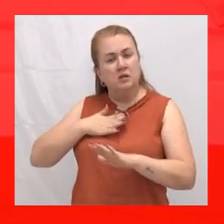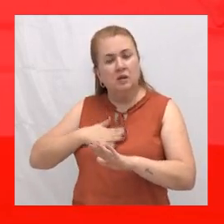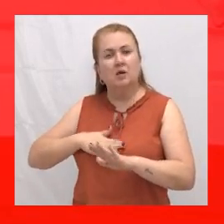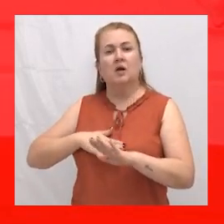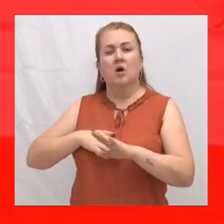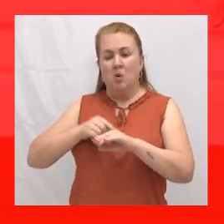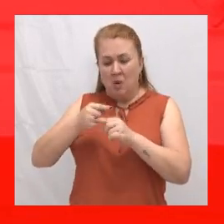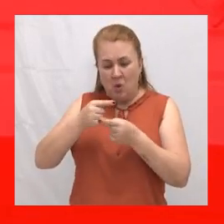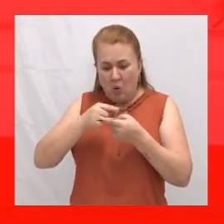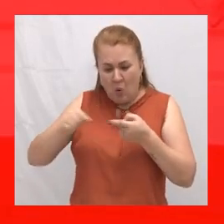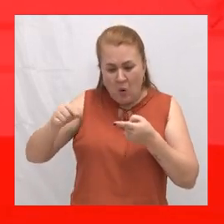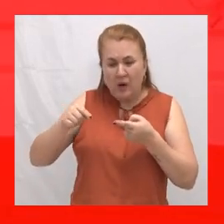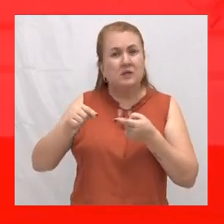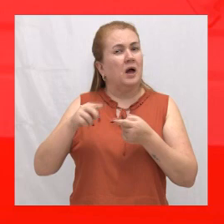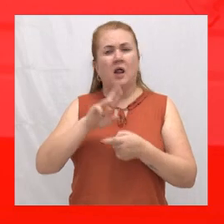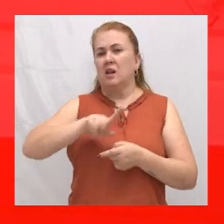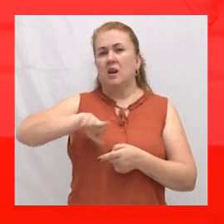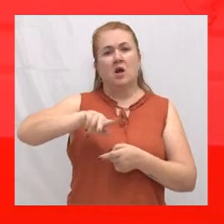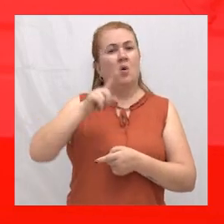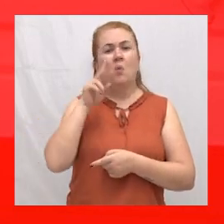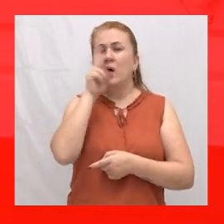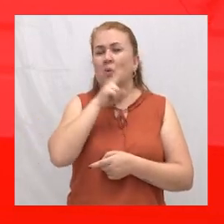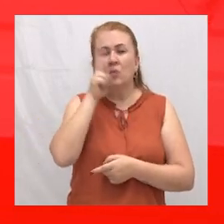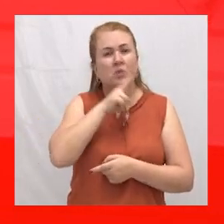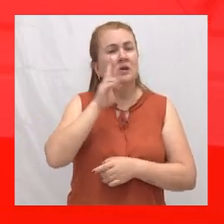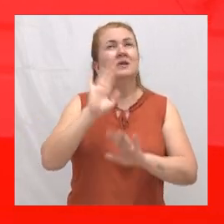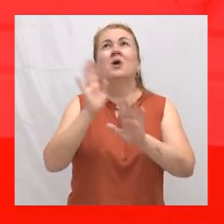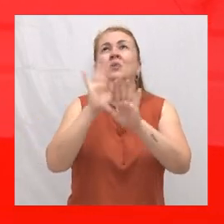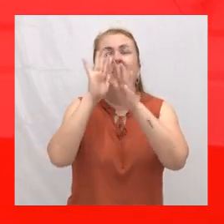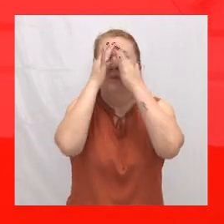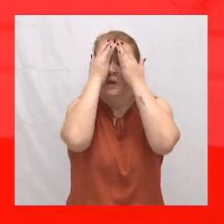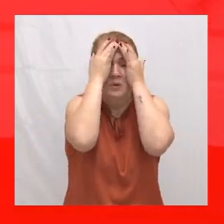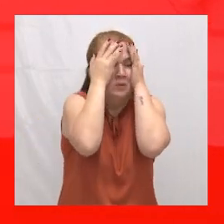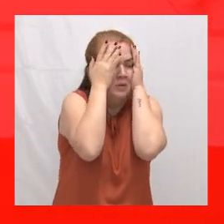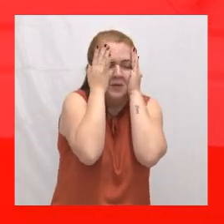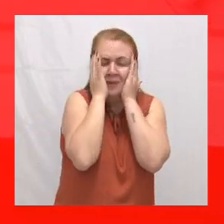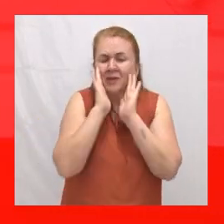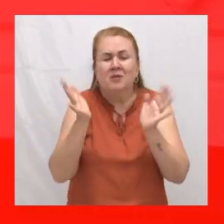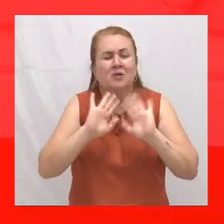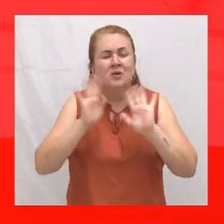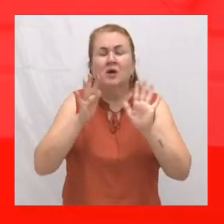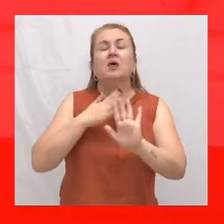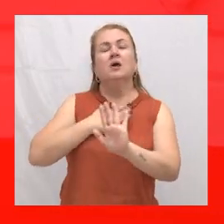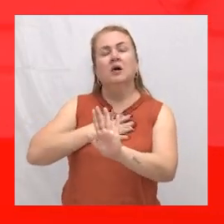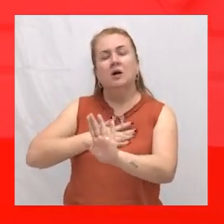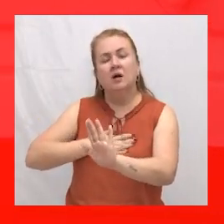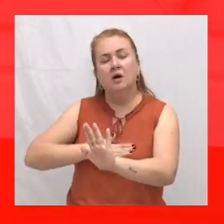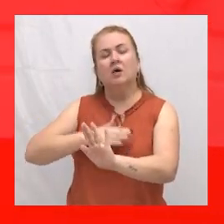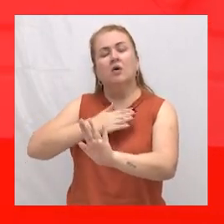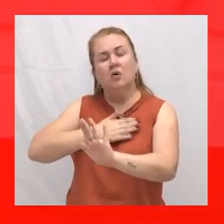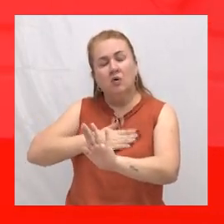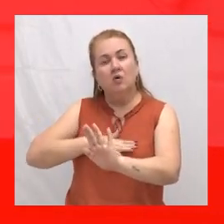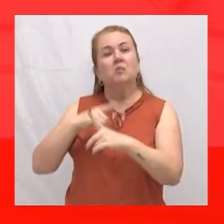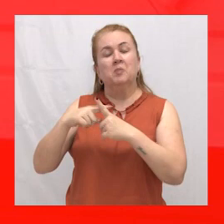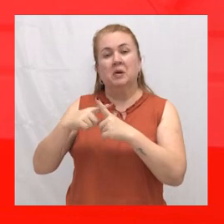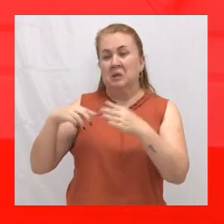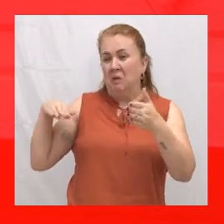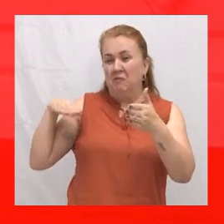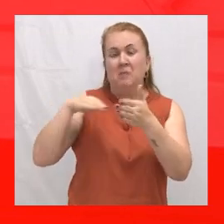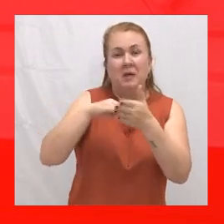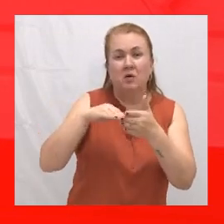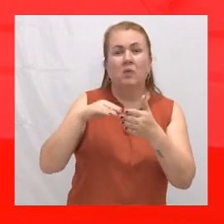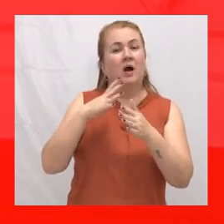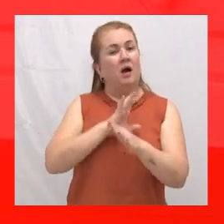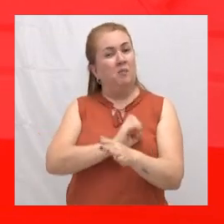Cortar o dedo não é urgência. Calma. Não, mamãe. Você dá para dar para mim. Então, mas calma, calma. Senão, você vai bater o carro, meu